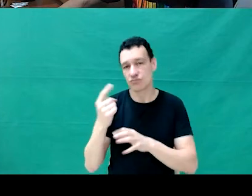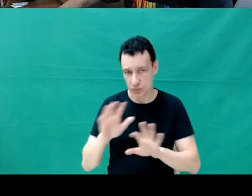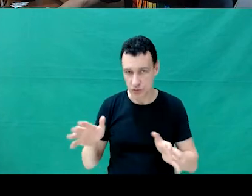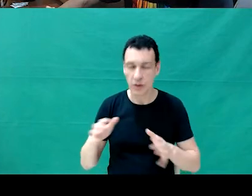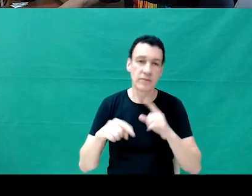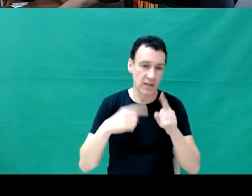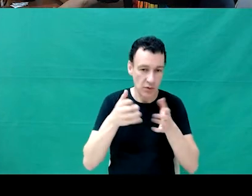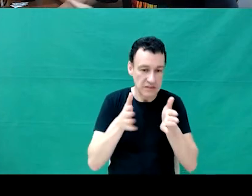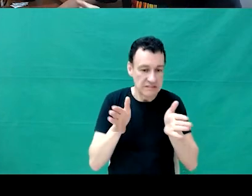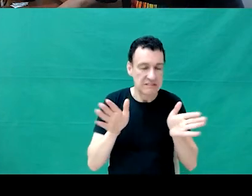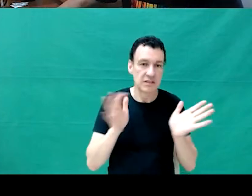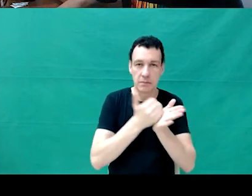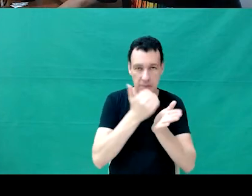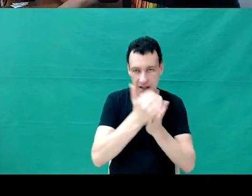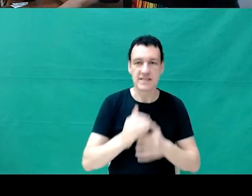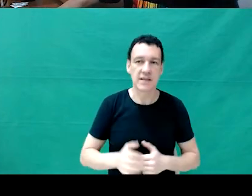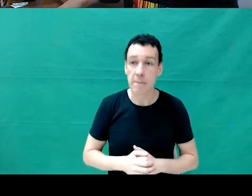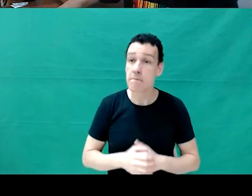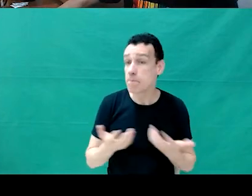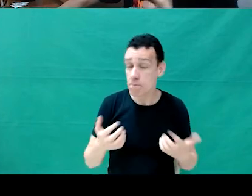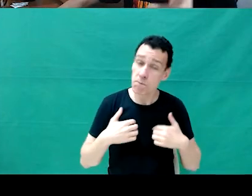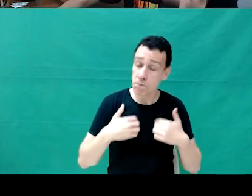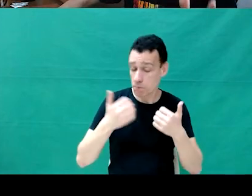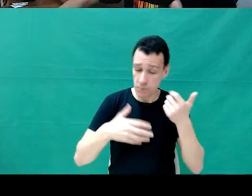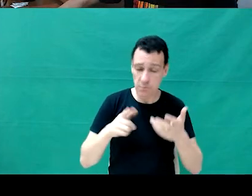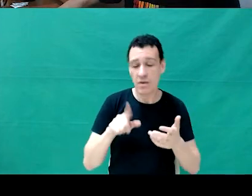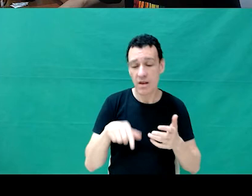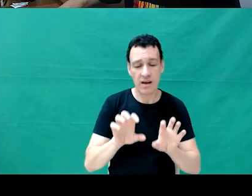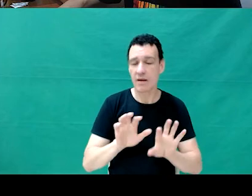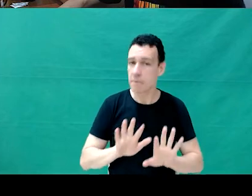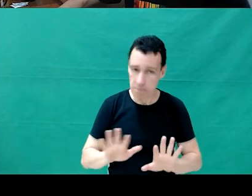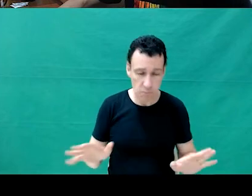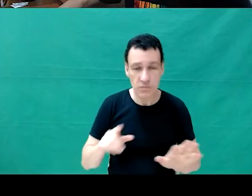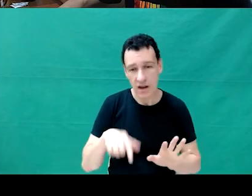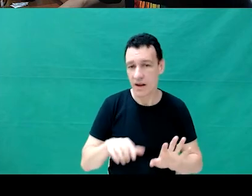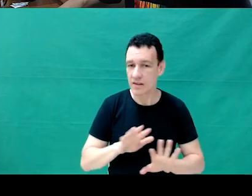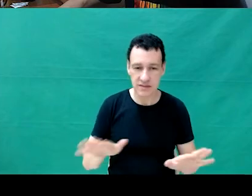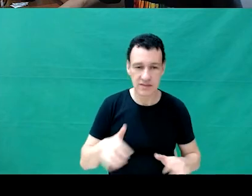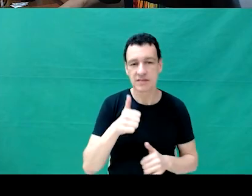A minha apresentação, basicamente, é isso. Queria agradecer um pouco vocês. tenho um...